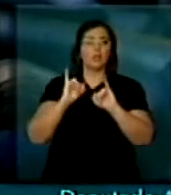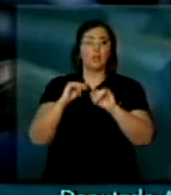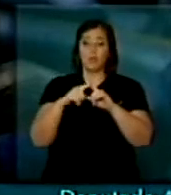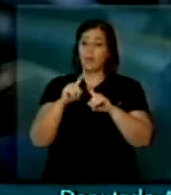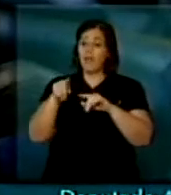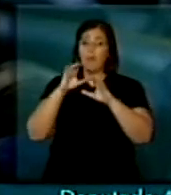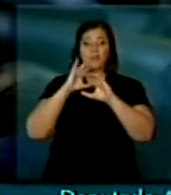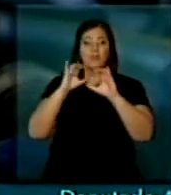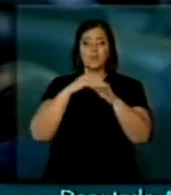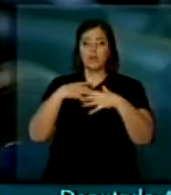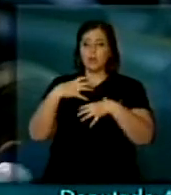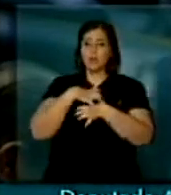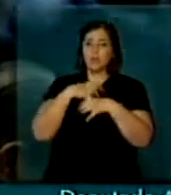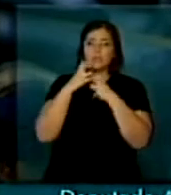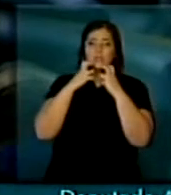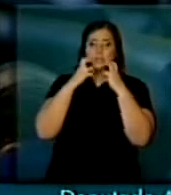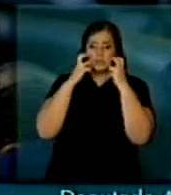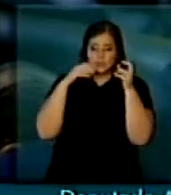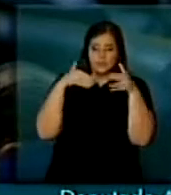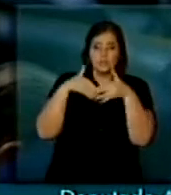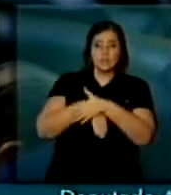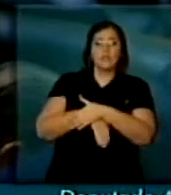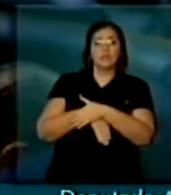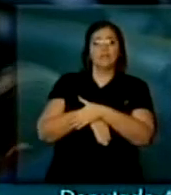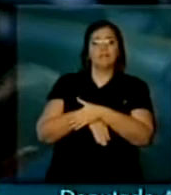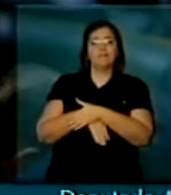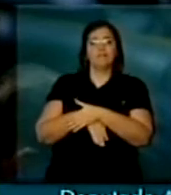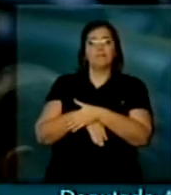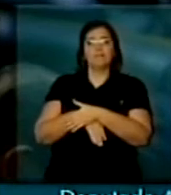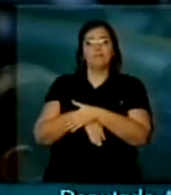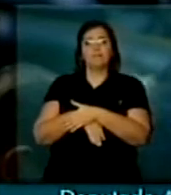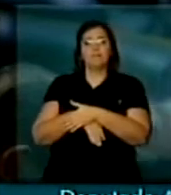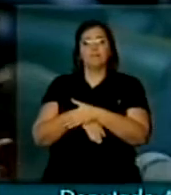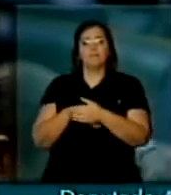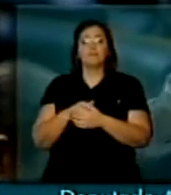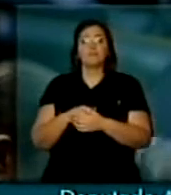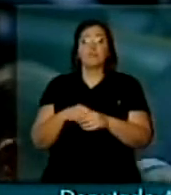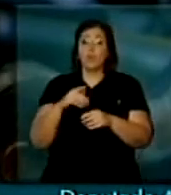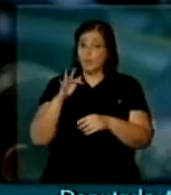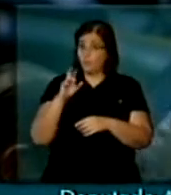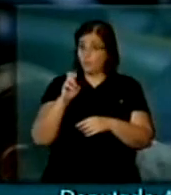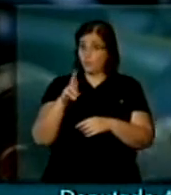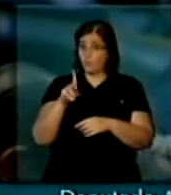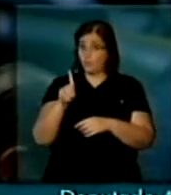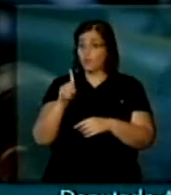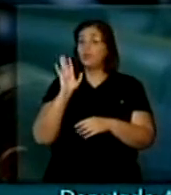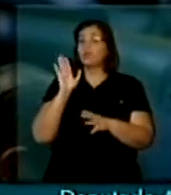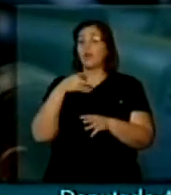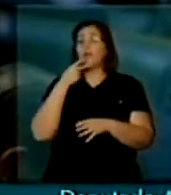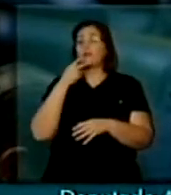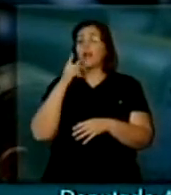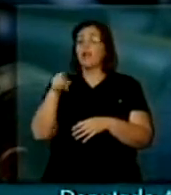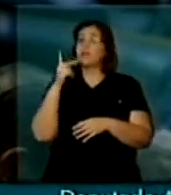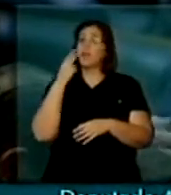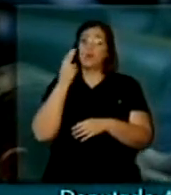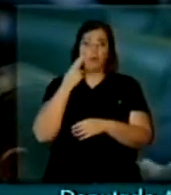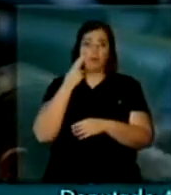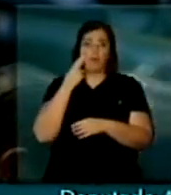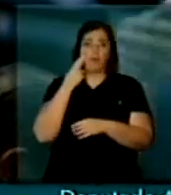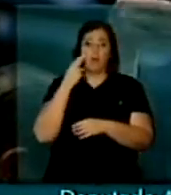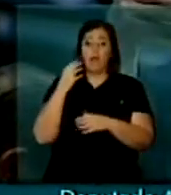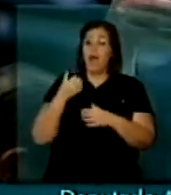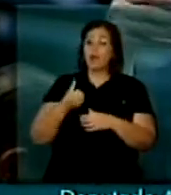acovarda o parlamento, é a mídia que acovarda o homem público. E Freud já classificava isso como covardia normal. A